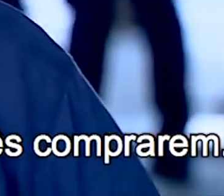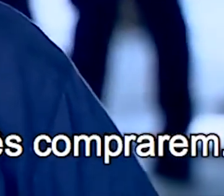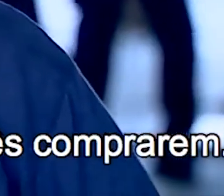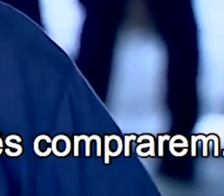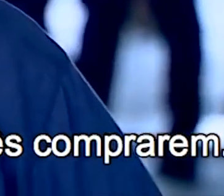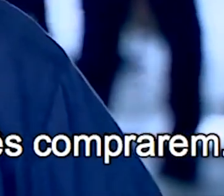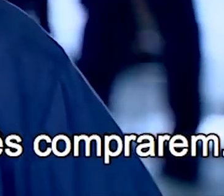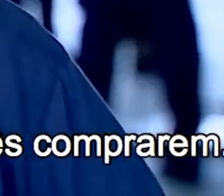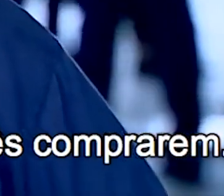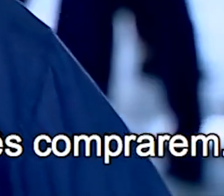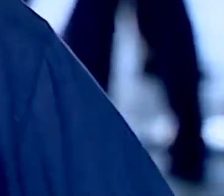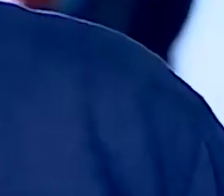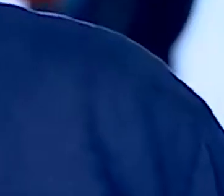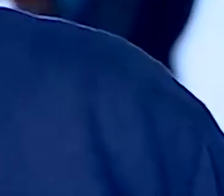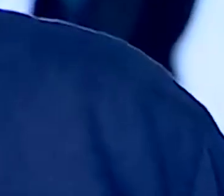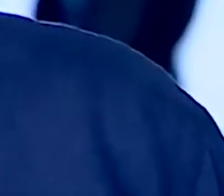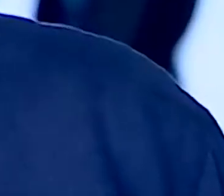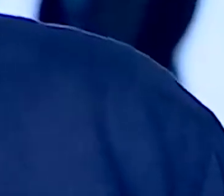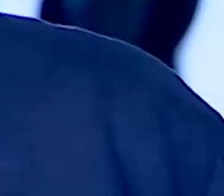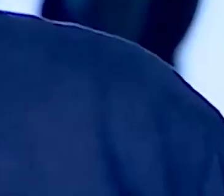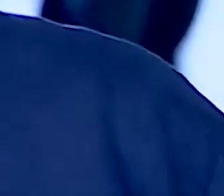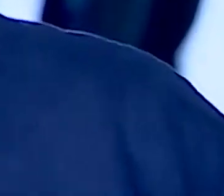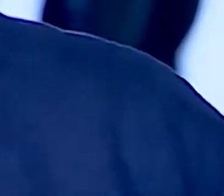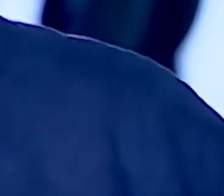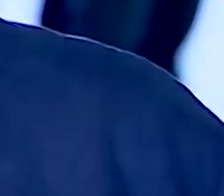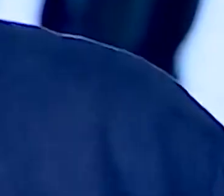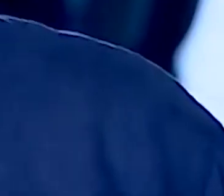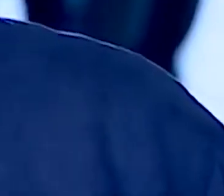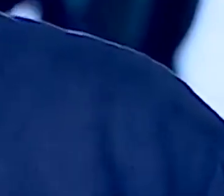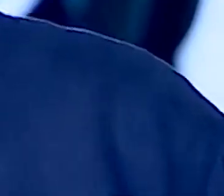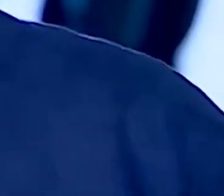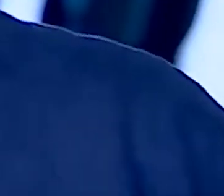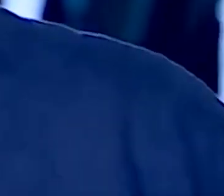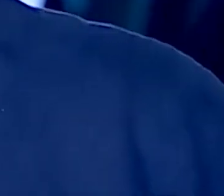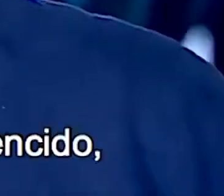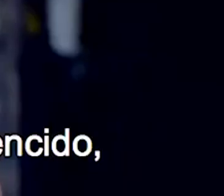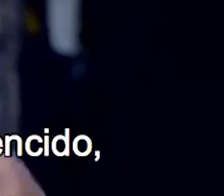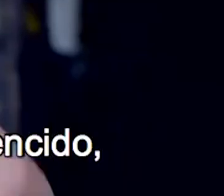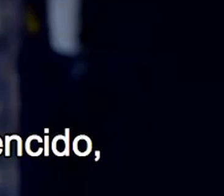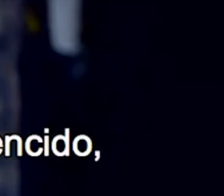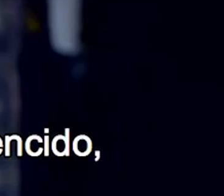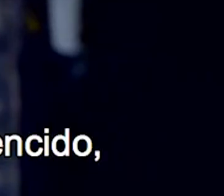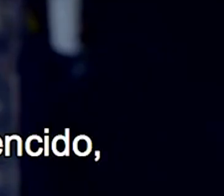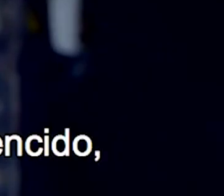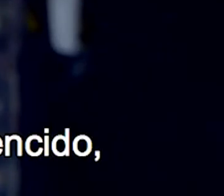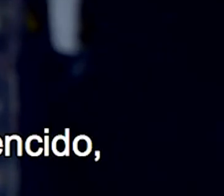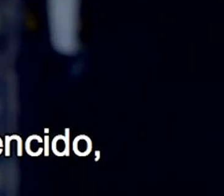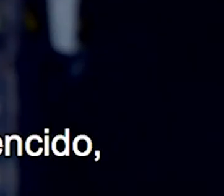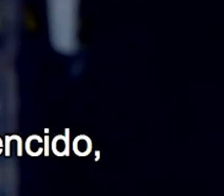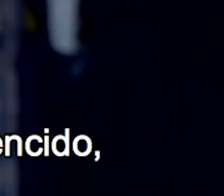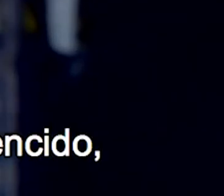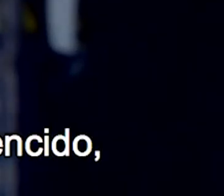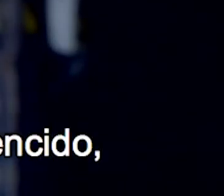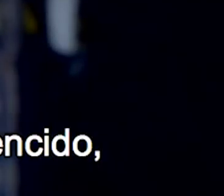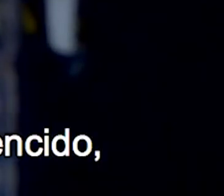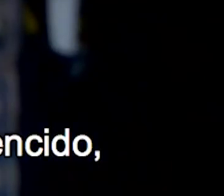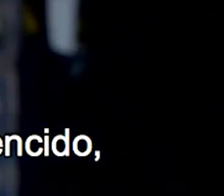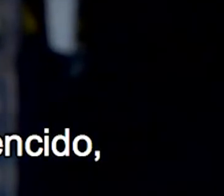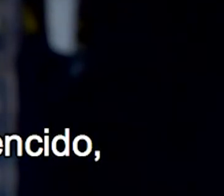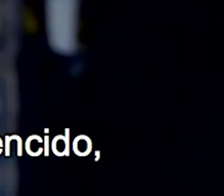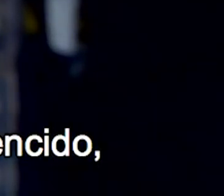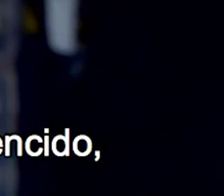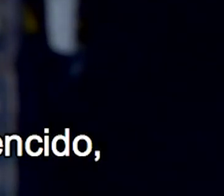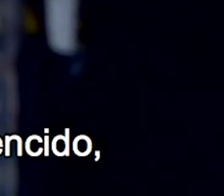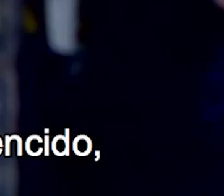qualquer eletrodoméstico que vocês comprar. 90 dias você tem para ir lá e reclamar. Você é consumidor e comprou um produto